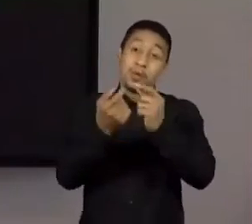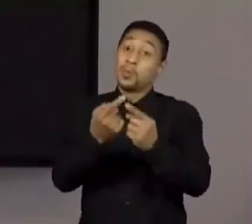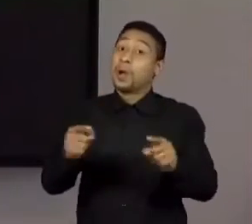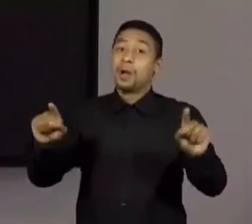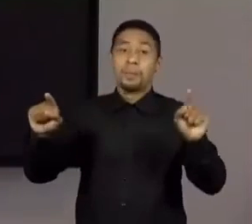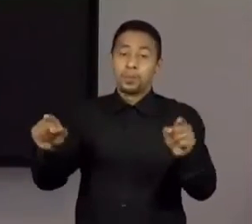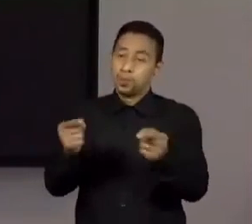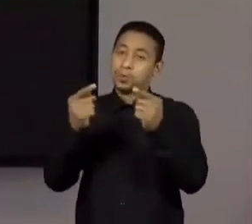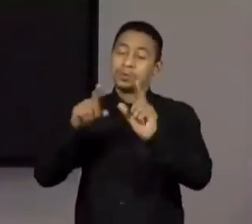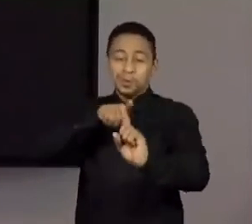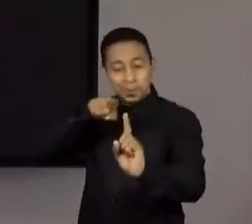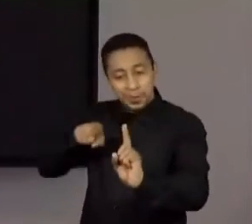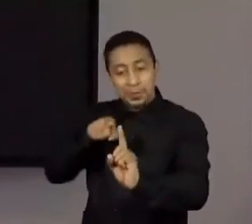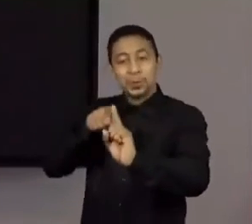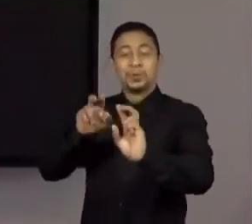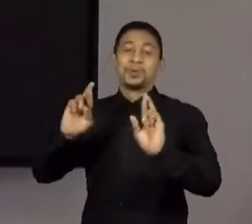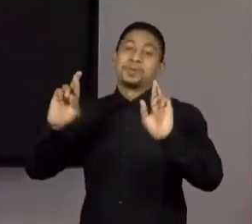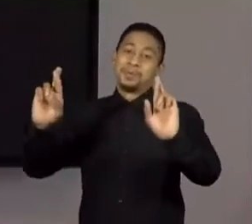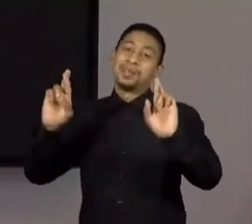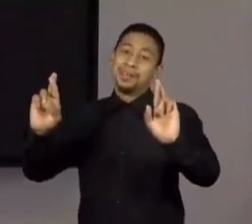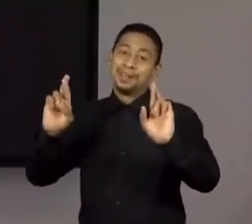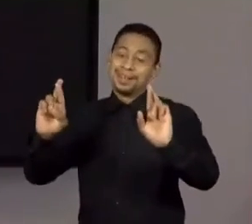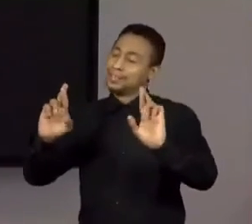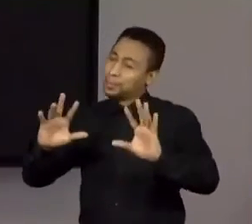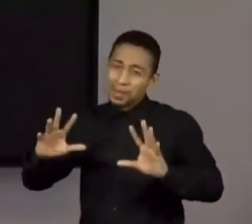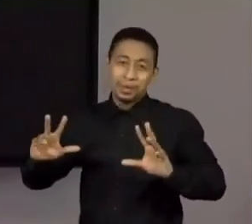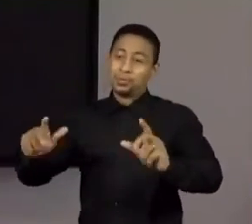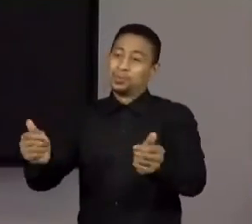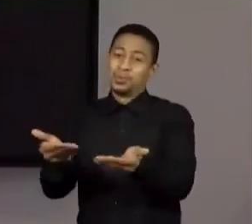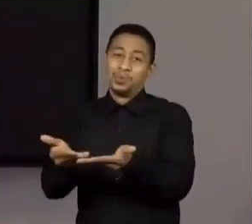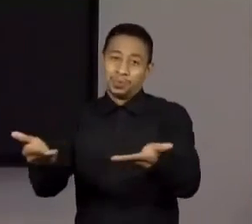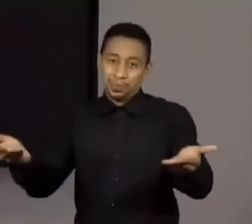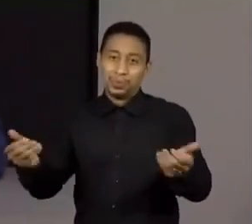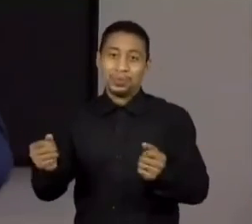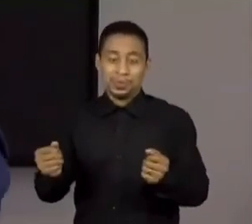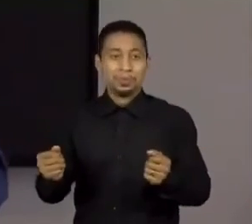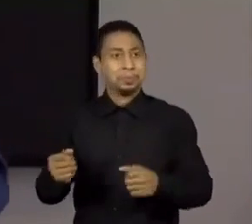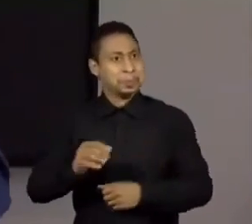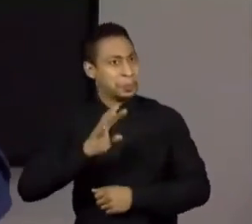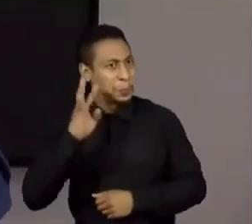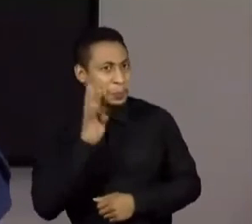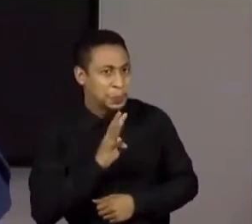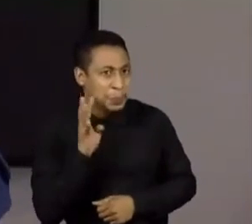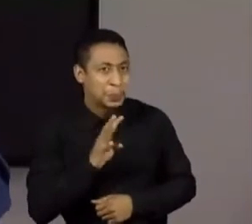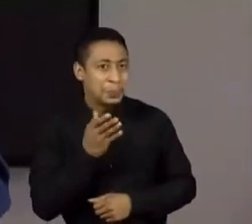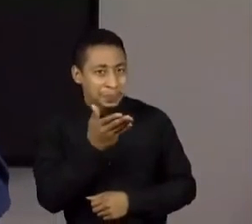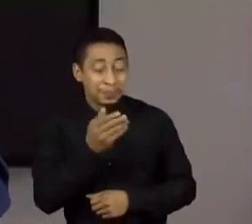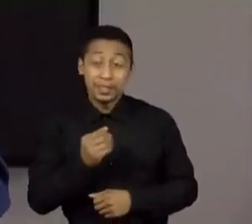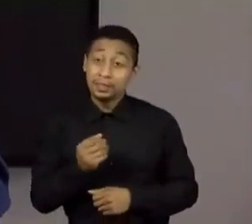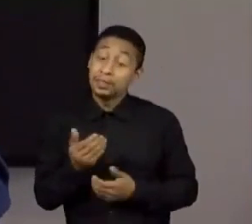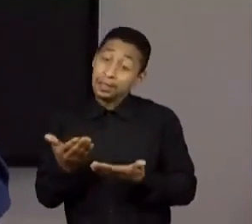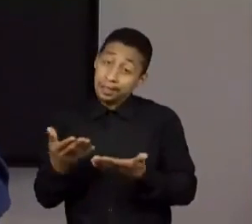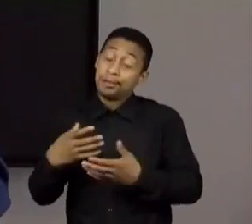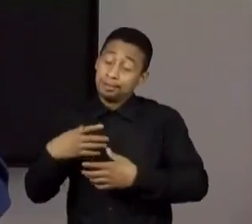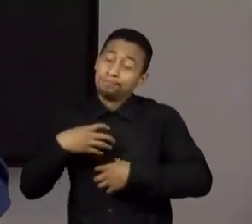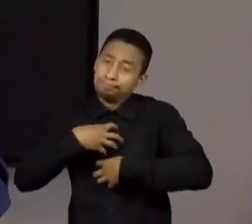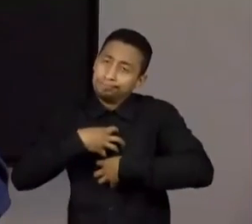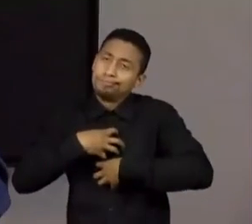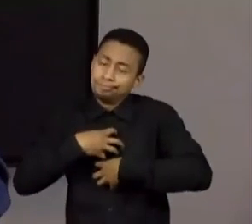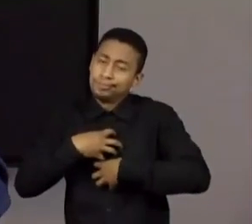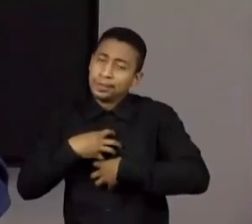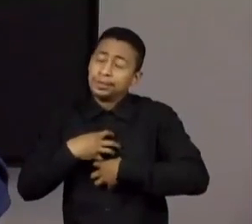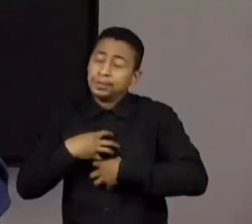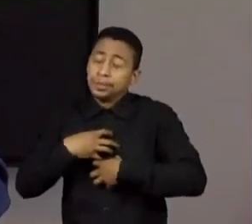esperança, para todos, de uma maneira geral e tal. Sensacional. Então é muito, é dolorido sim,